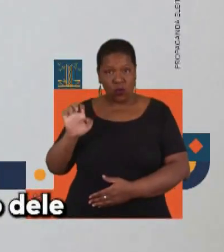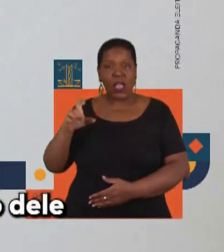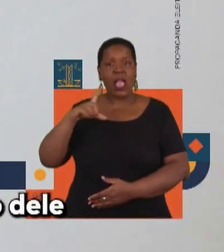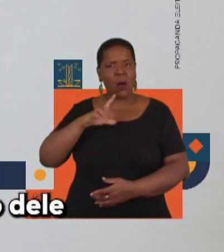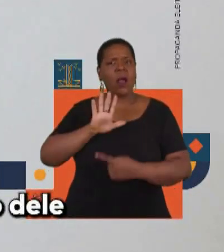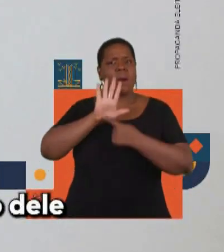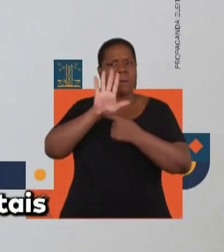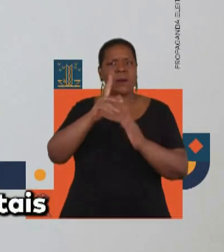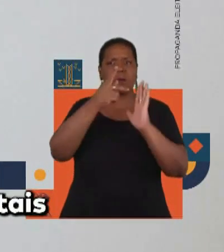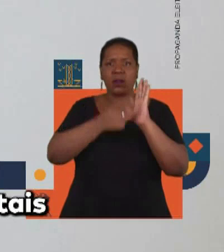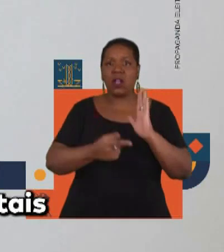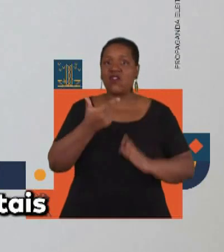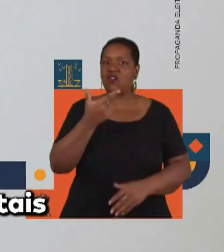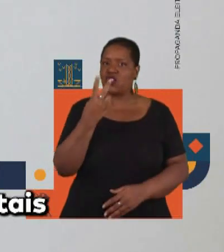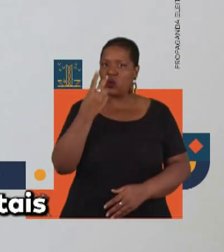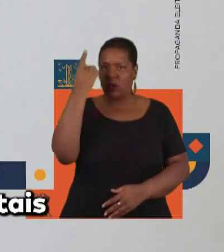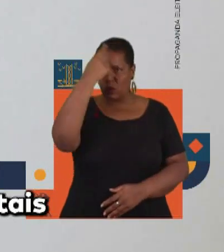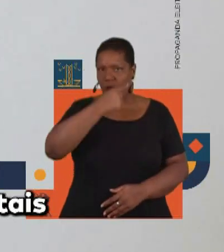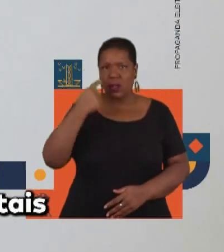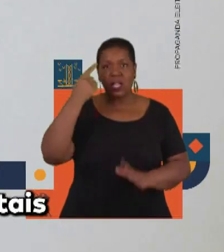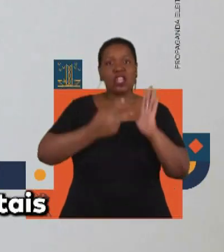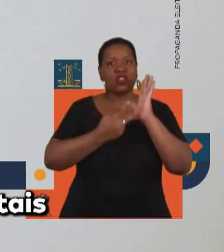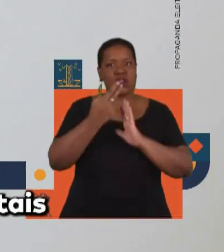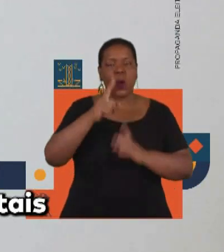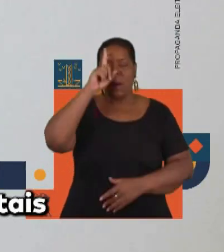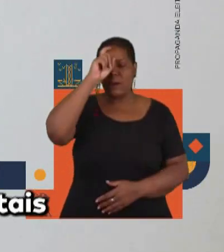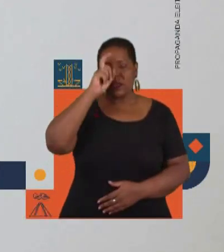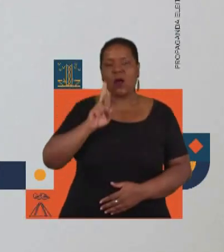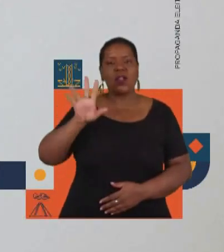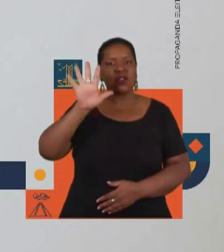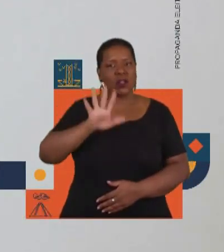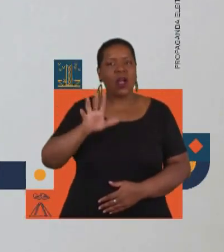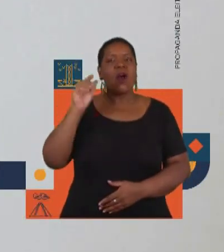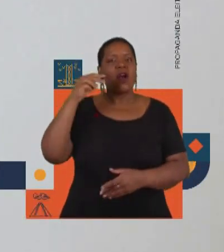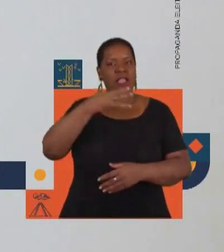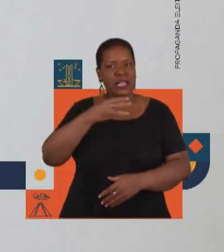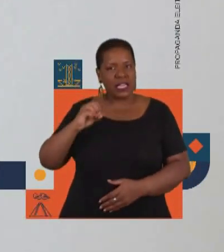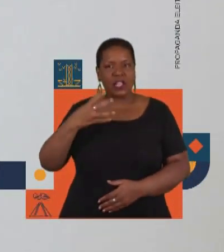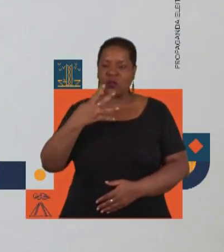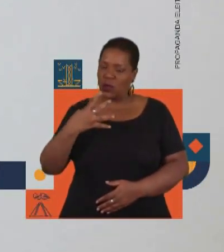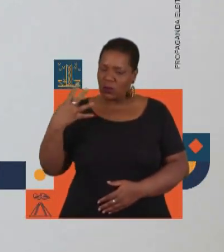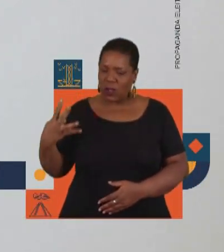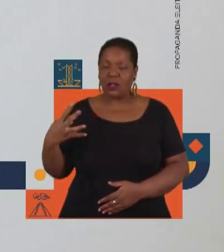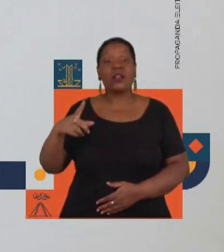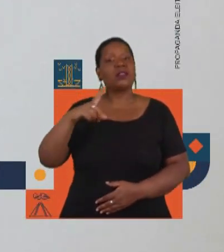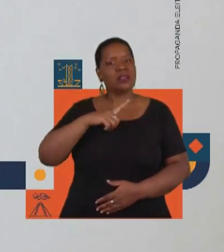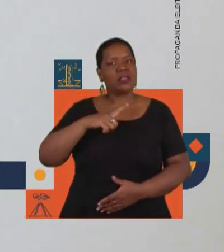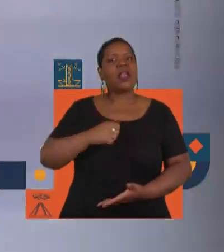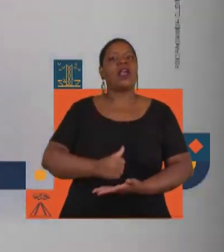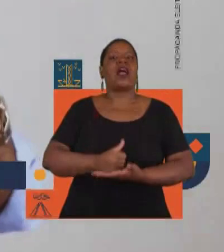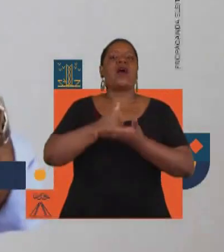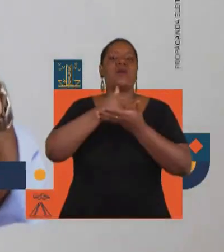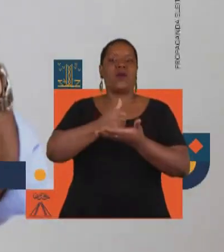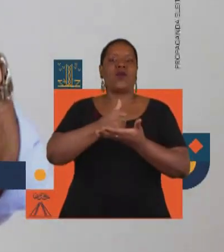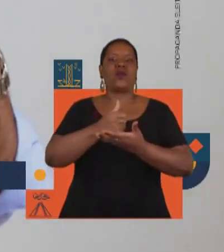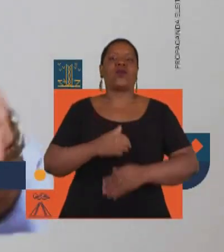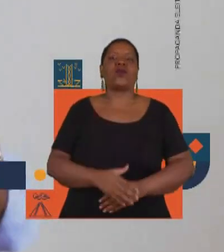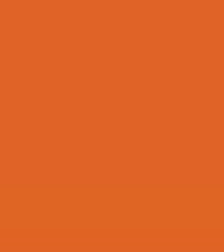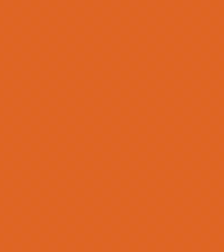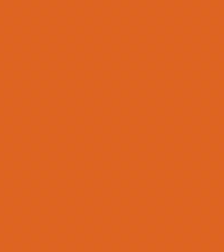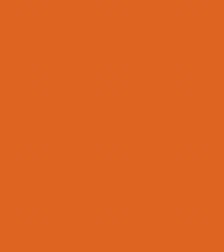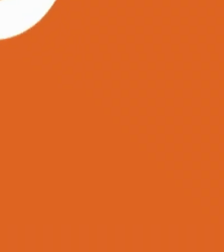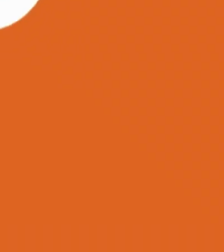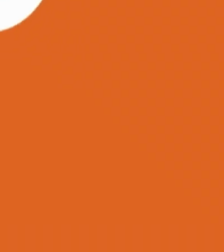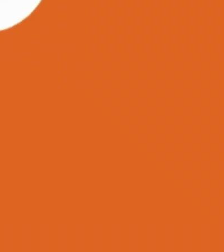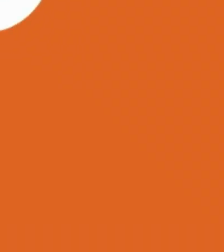candidato a deputado do hospital. um multidão de 24 horas de cirurgia dos hospitais regionais. Só o Beto vem em 344. São Paulo Roque,